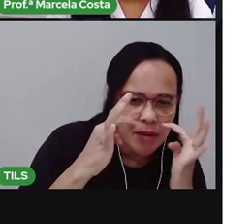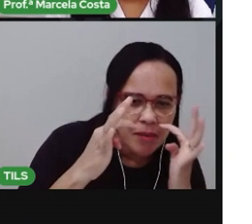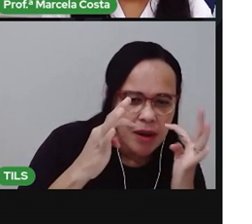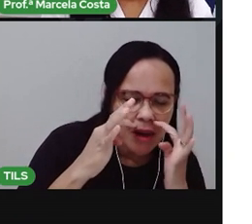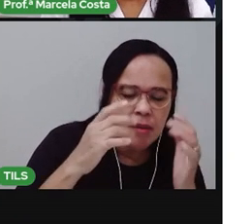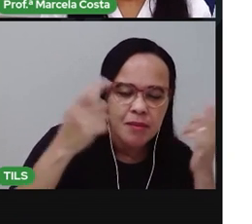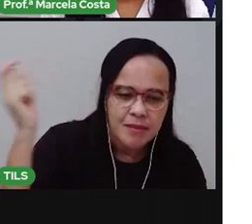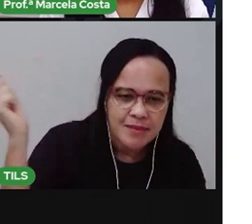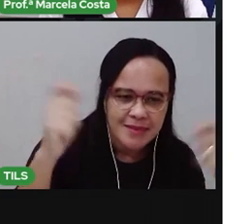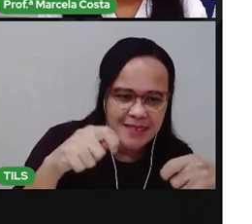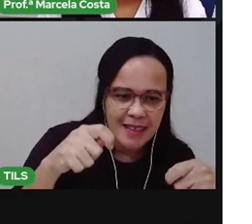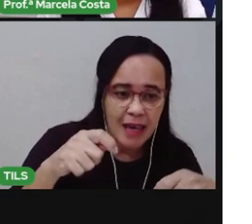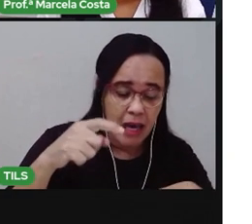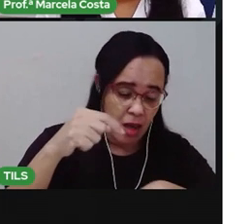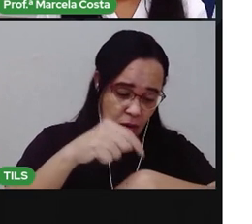bom?